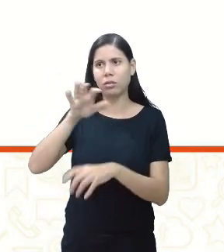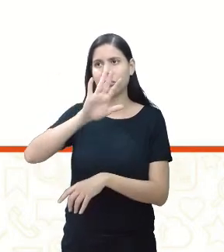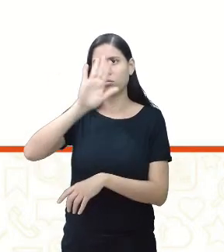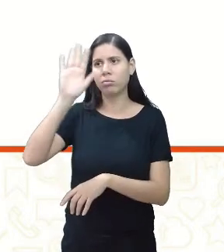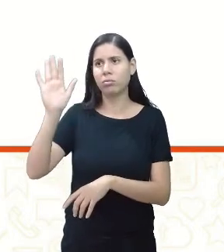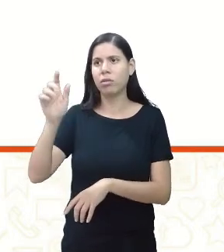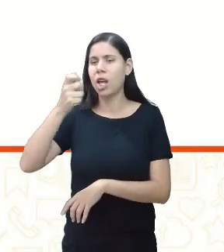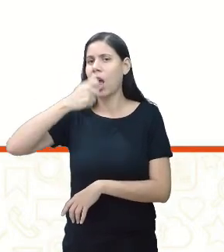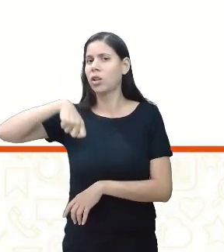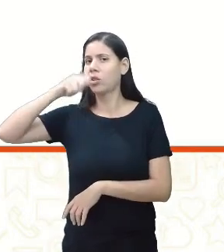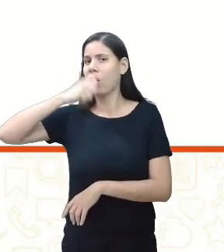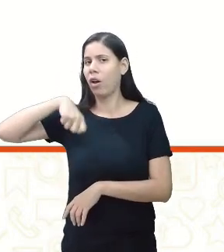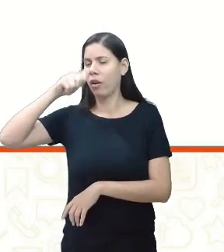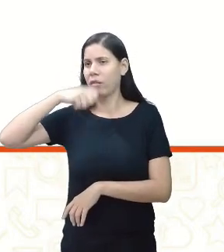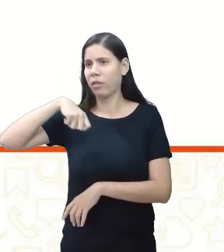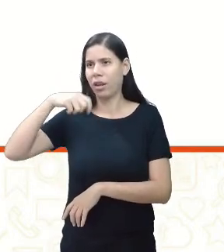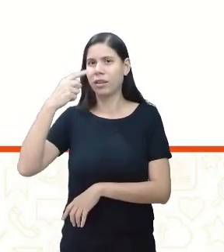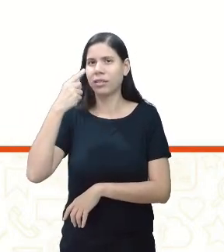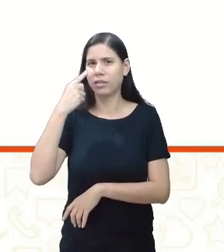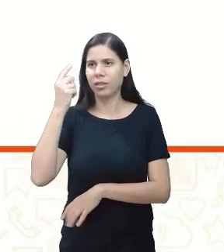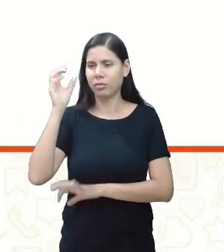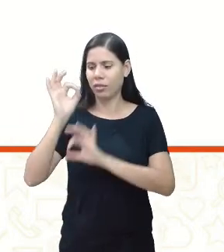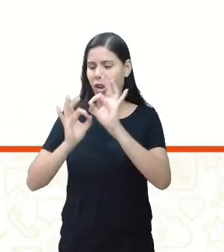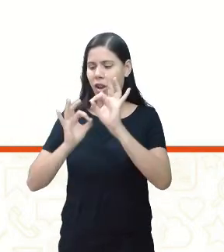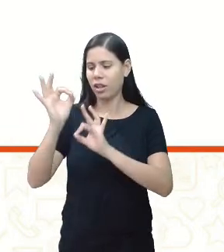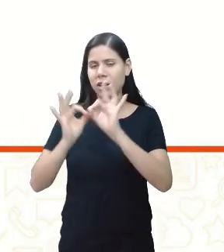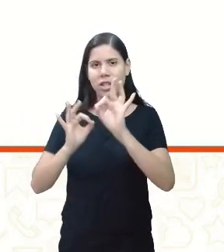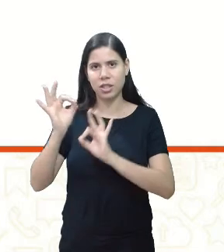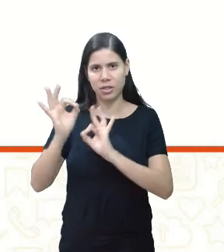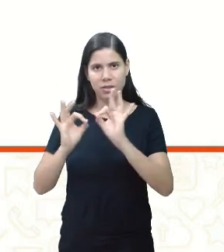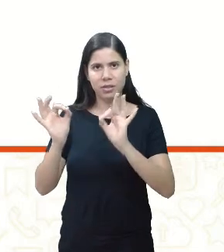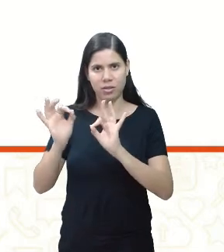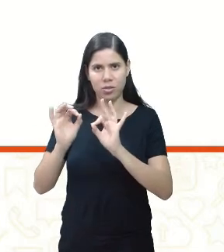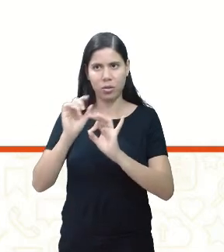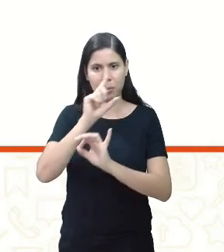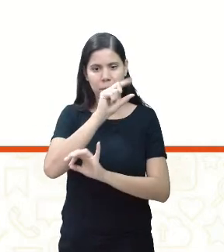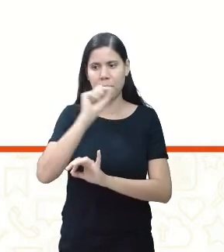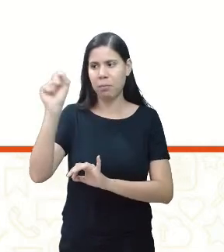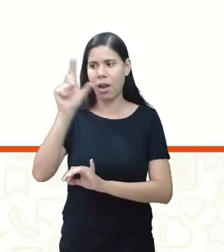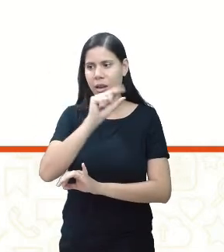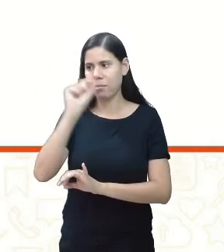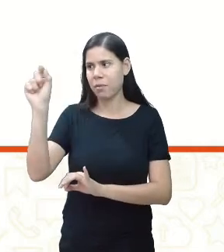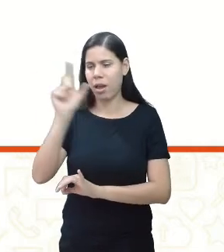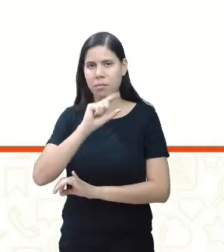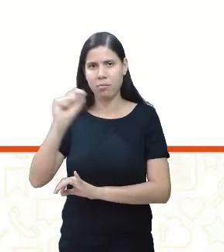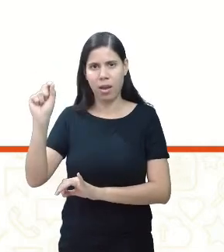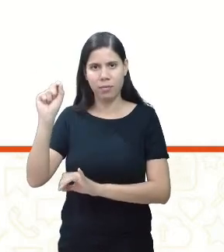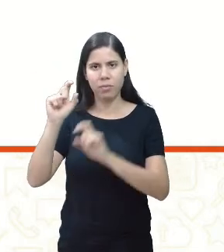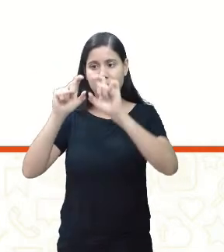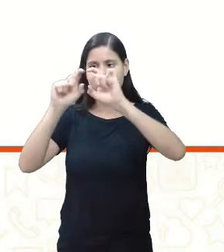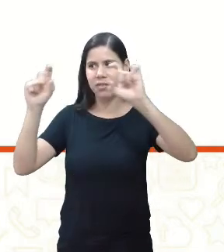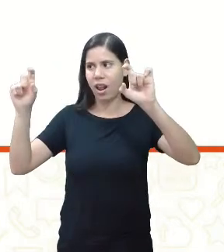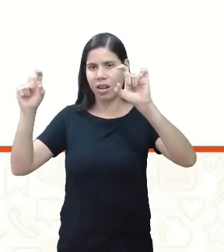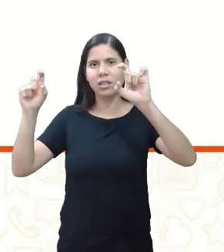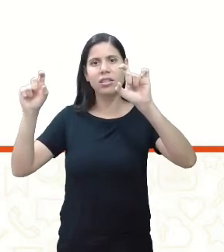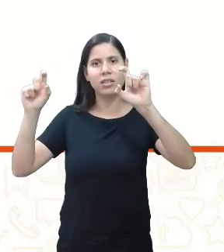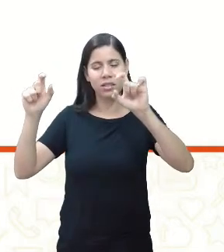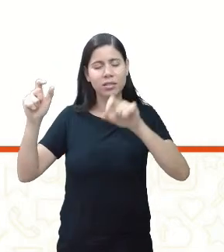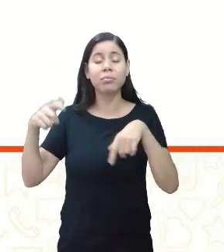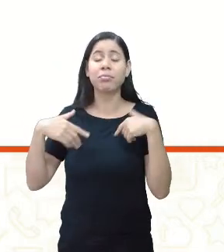último sorvete, que ali eu fui lá e selecionei e formulei essa frase. Então, esses